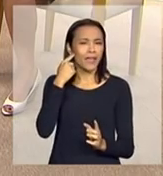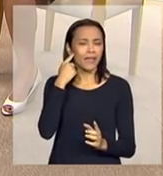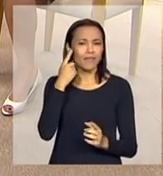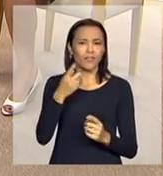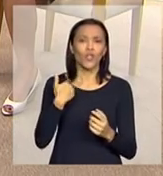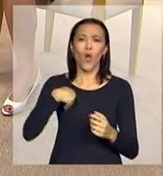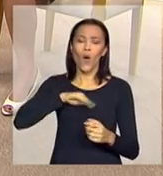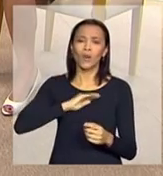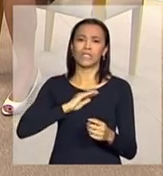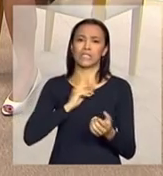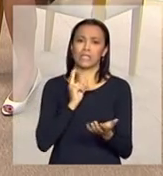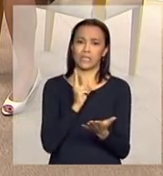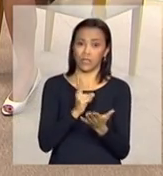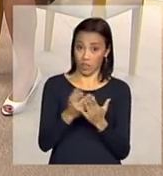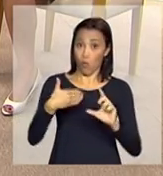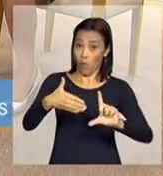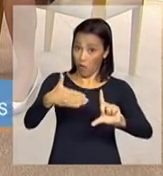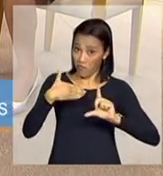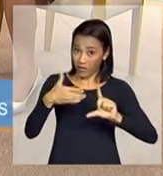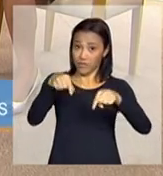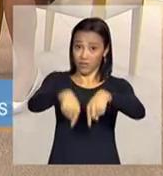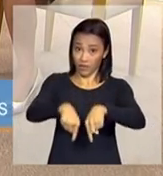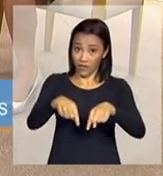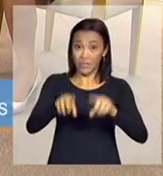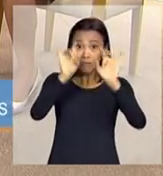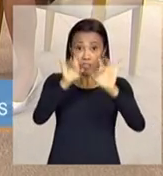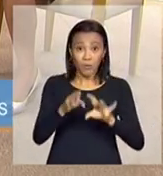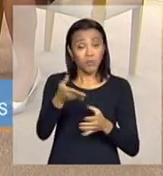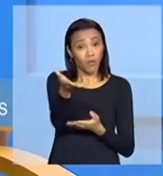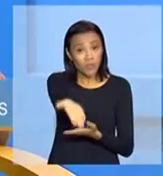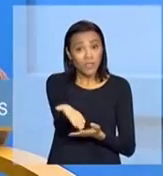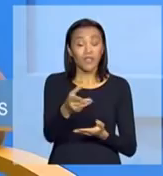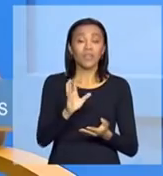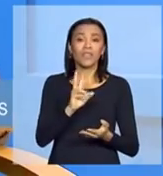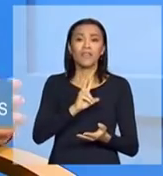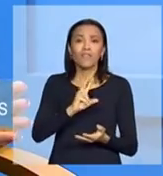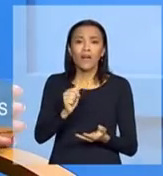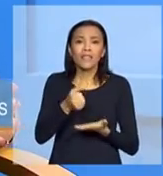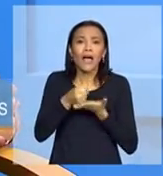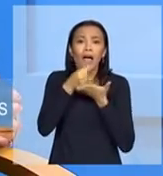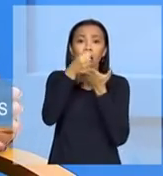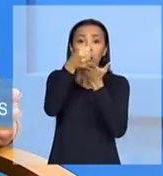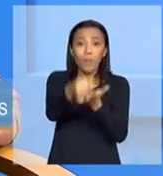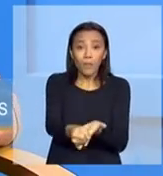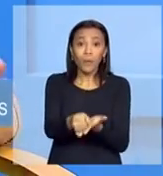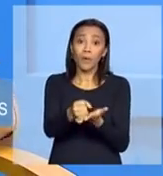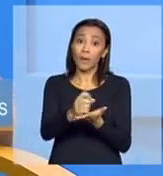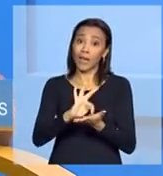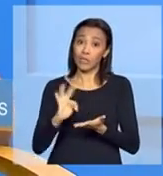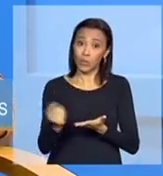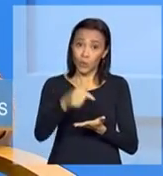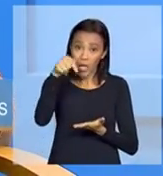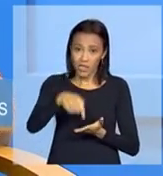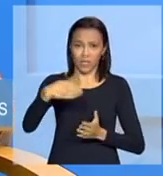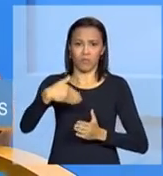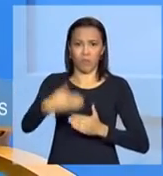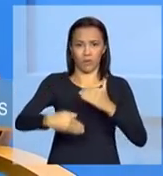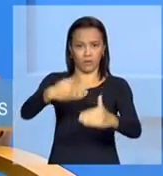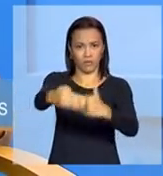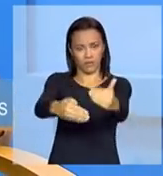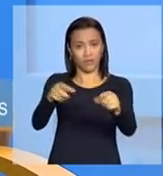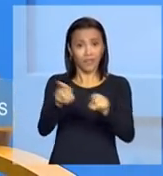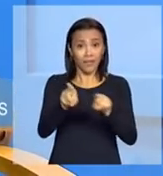está falando, fazendo uma teleconferência, especialmente para você, que vai dar assistência a todo esse processo, que vai conseguir fazer